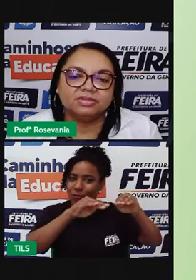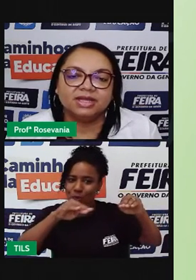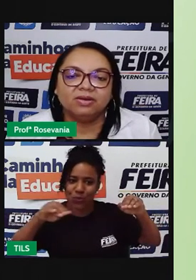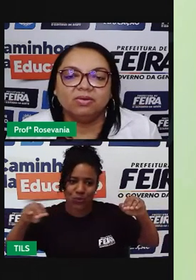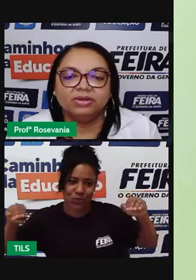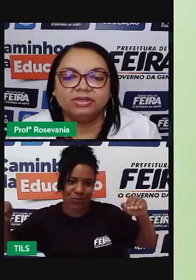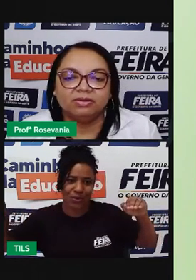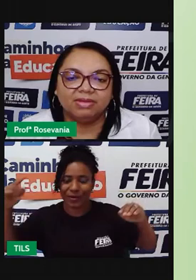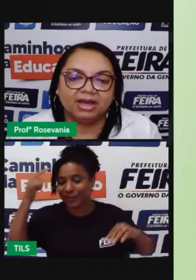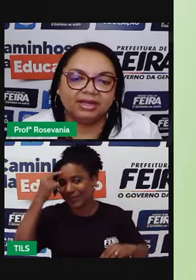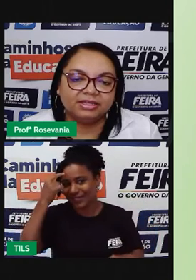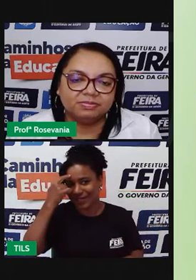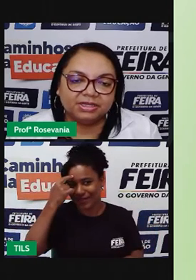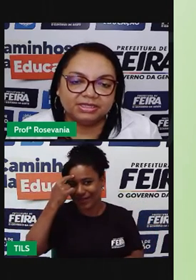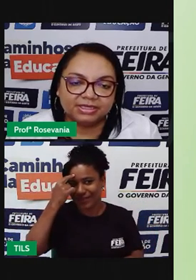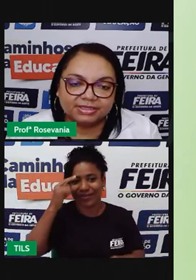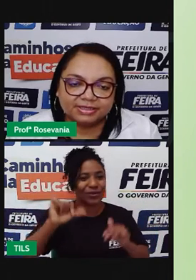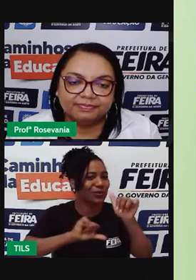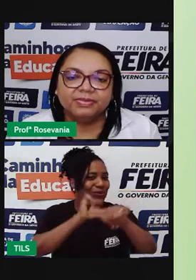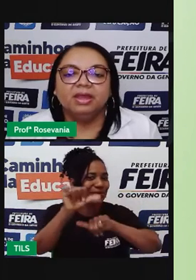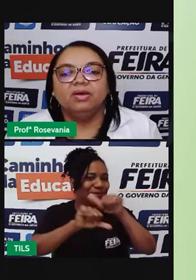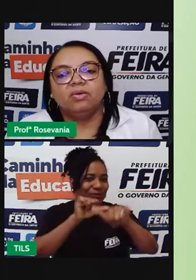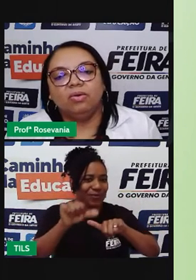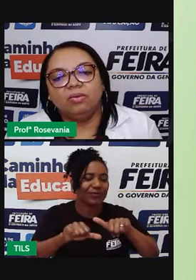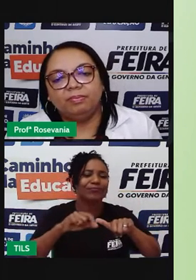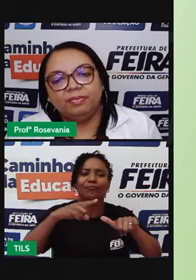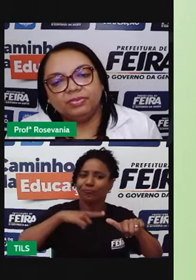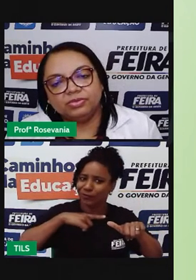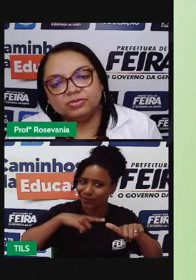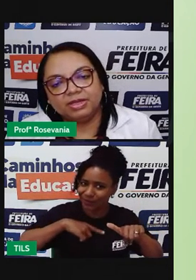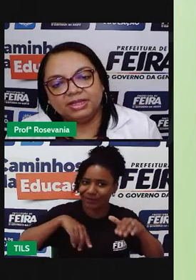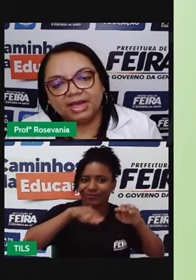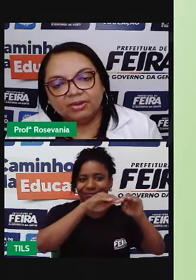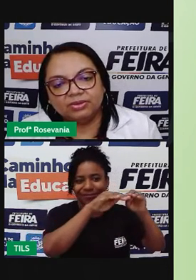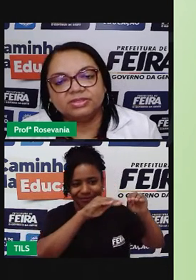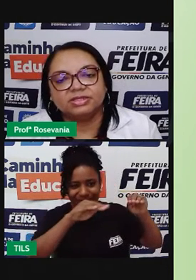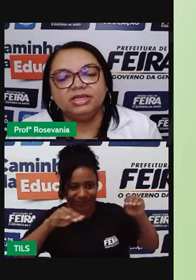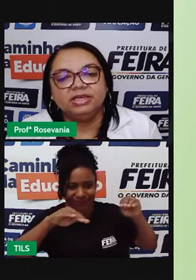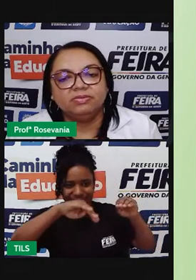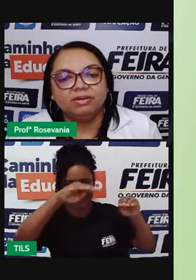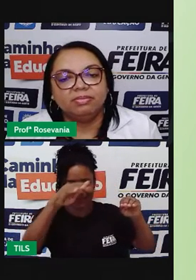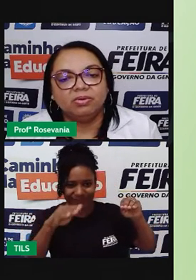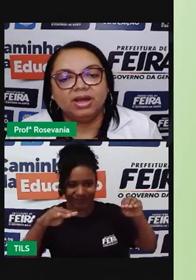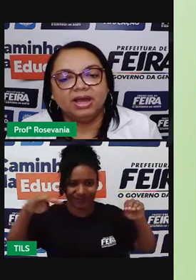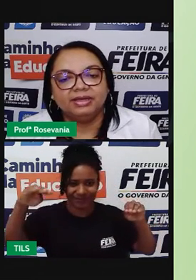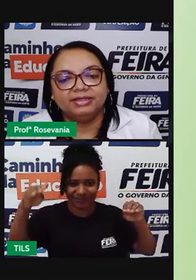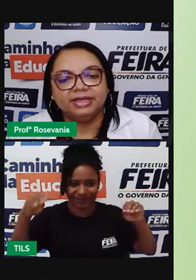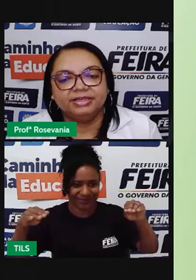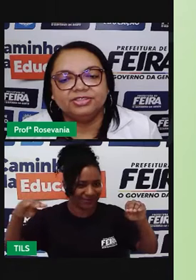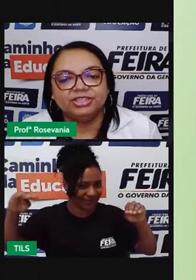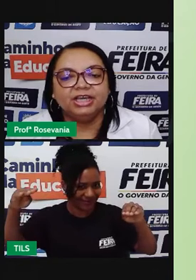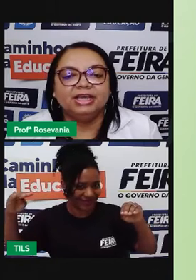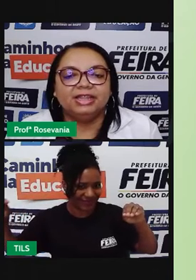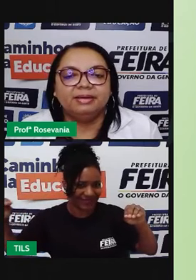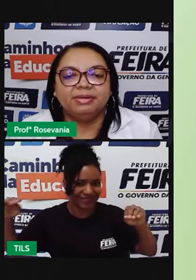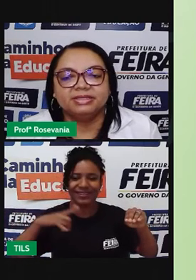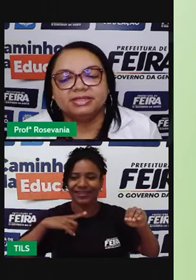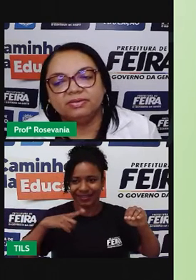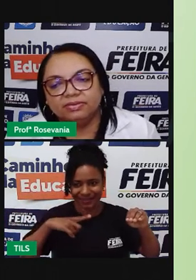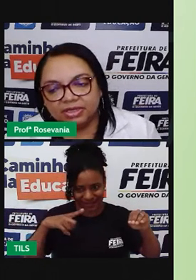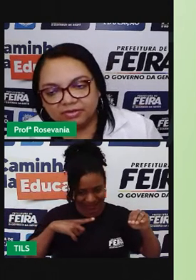planaltos, agora eu tenho uma área de planície com os planaltos e uma boa área, né, de